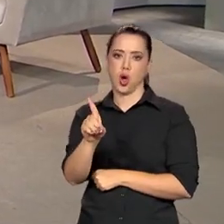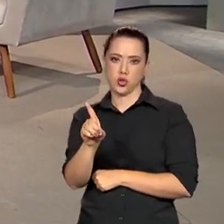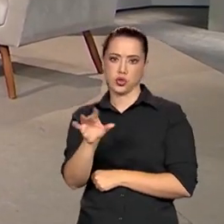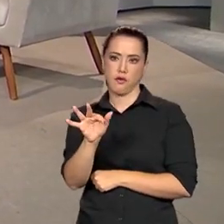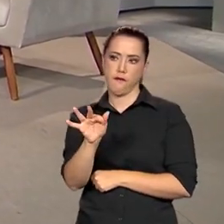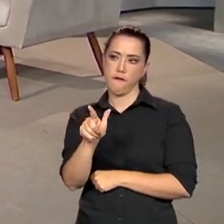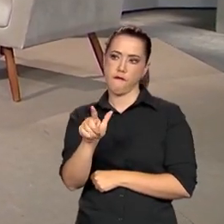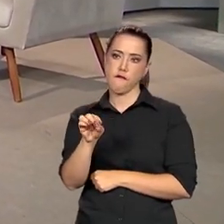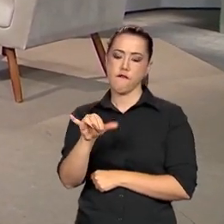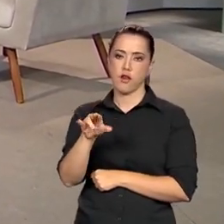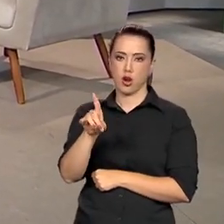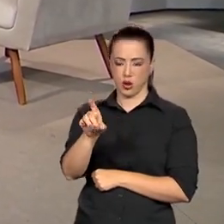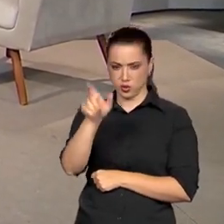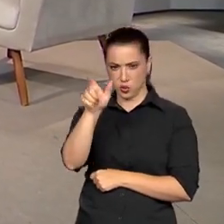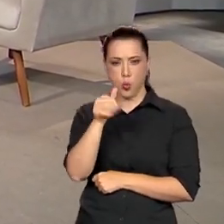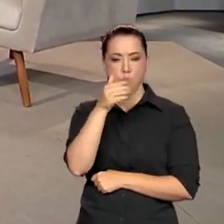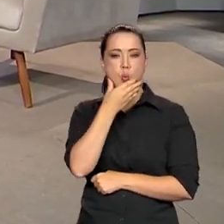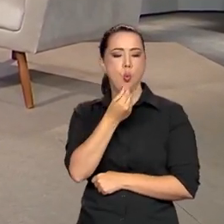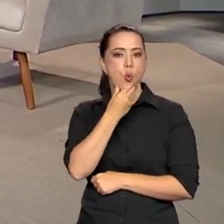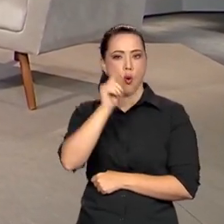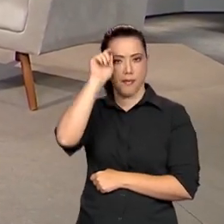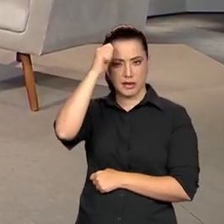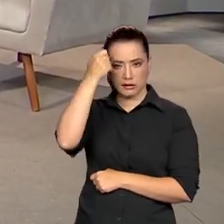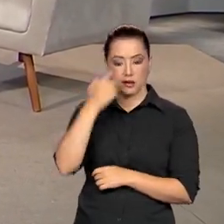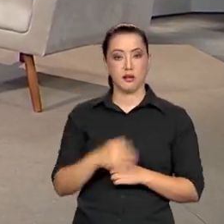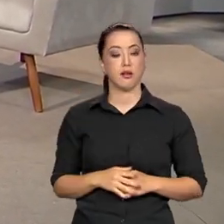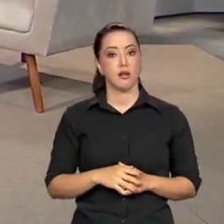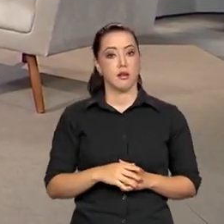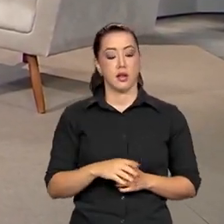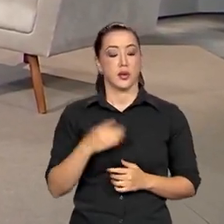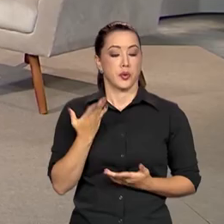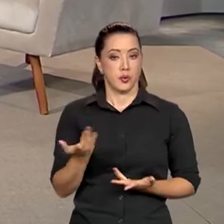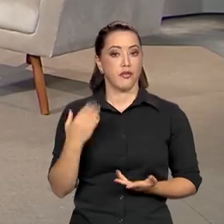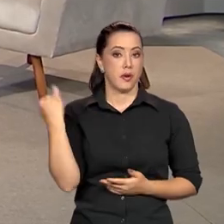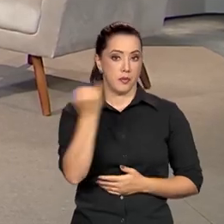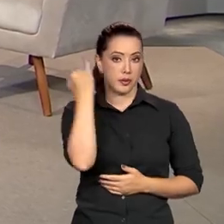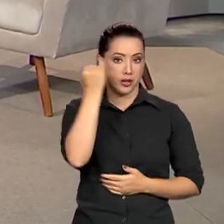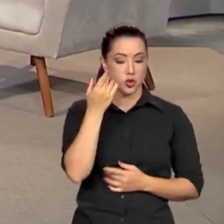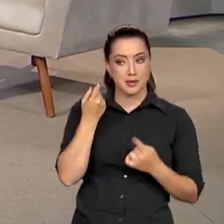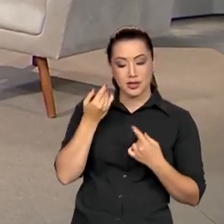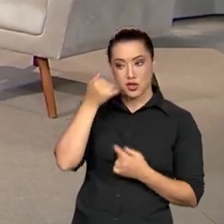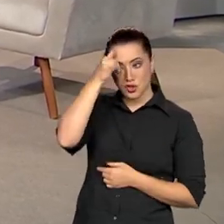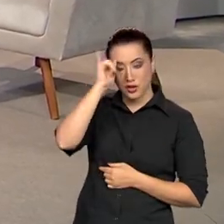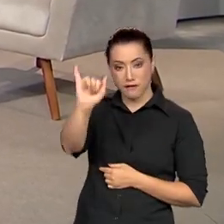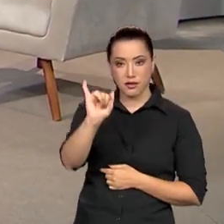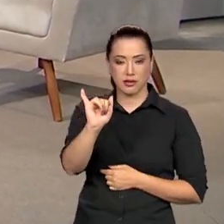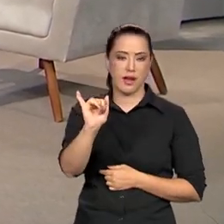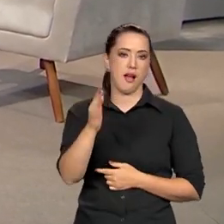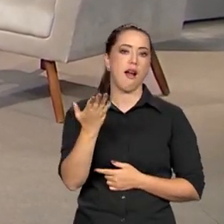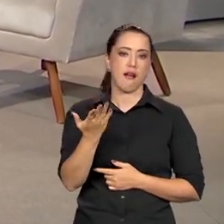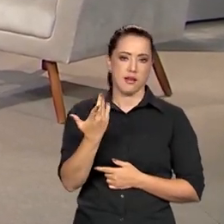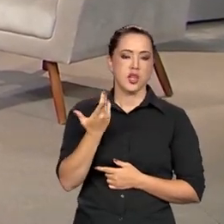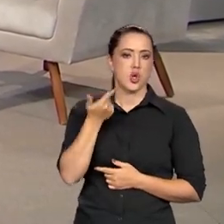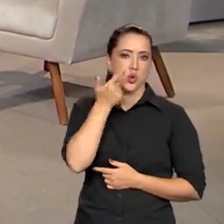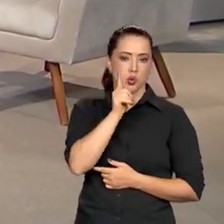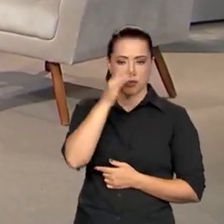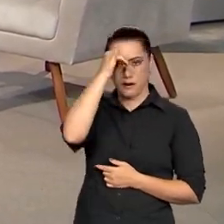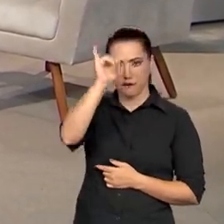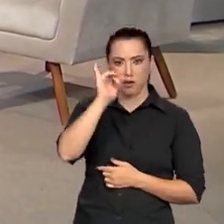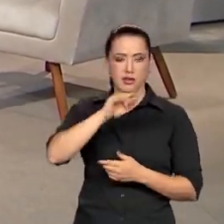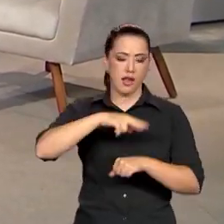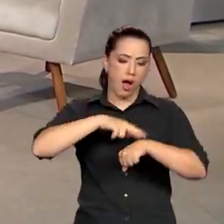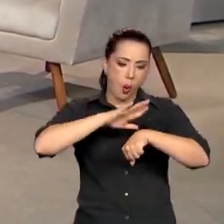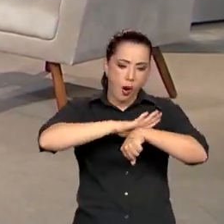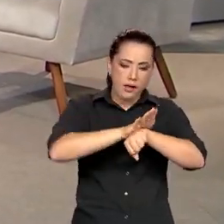situações que foram importantes para a gente reforçar, né, a importância do combate ao racismo aqui. Nós, no Ministério... E no Brasil,